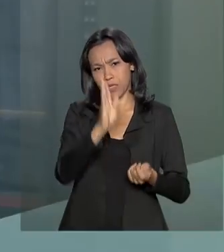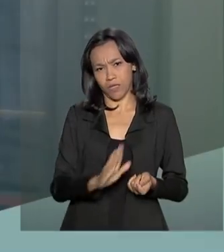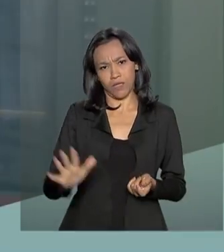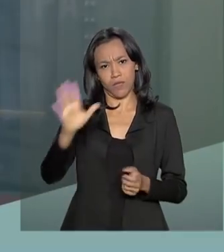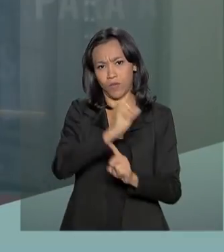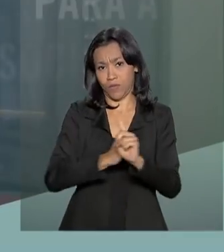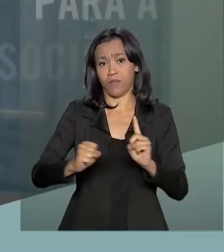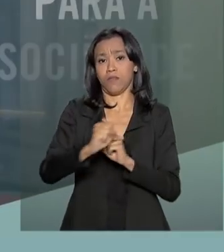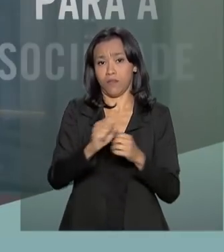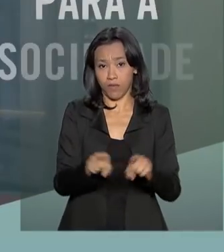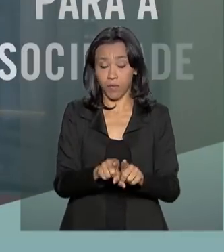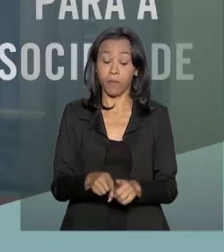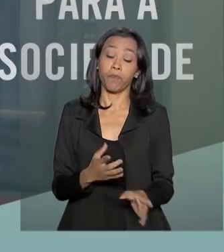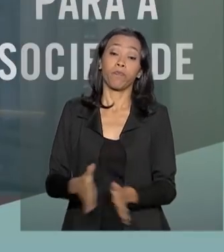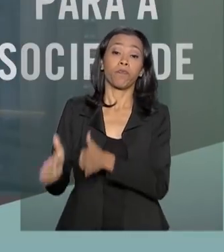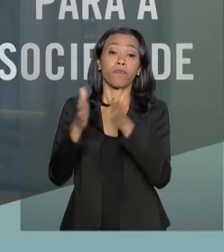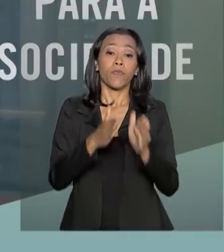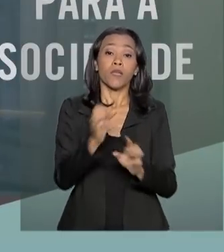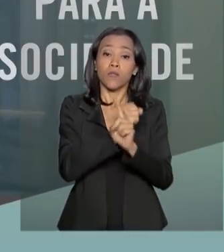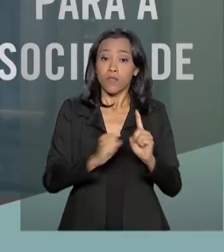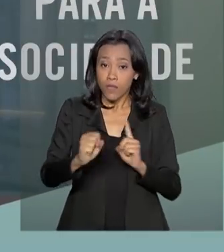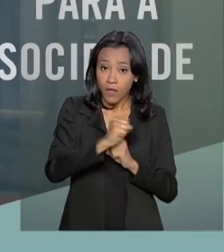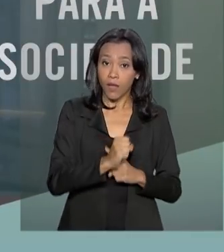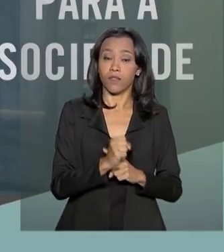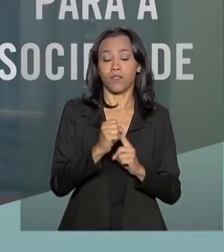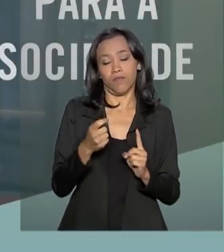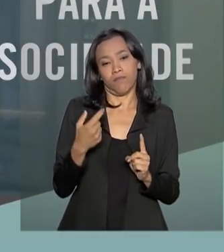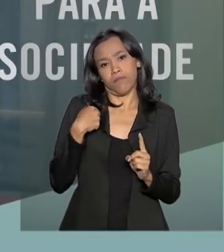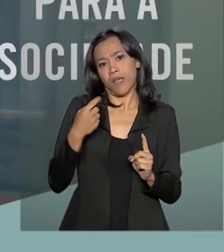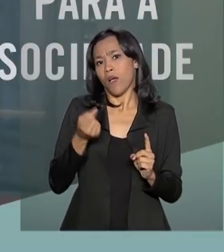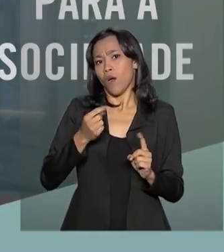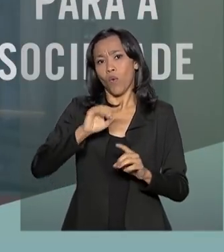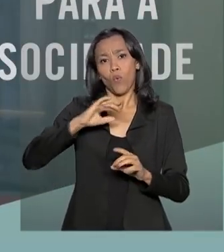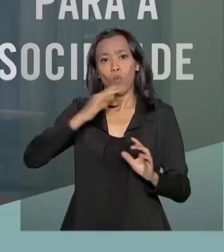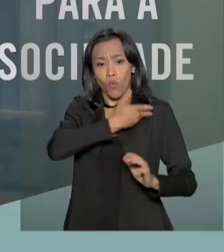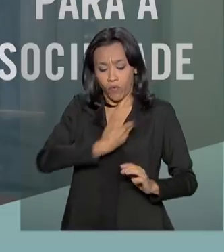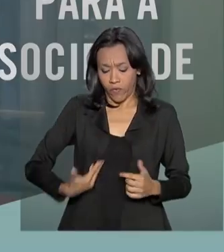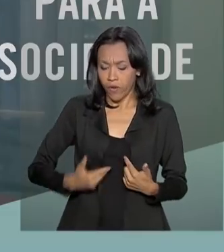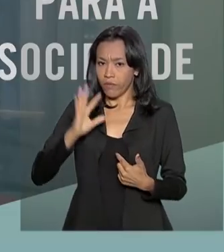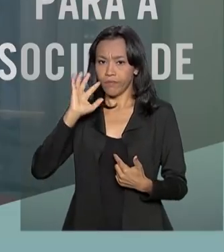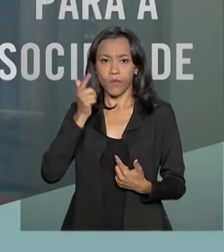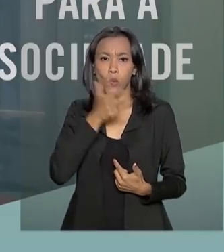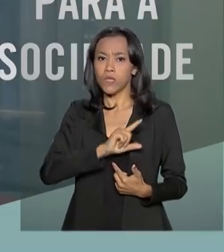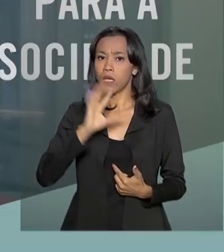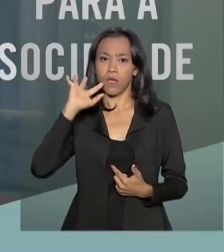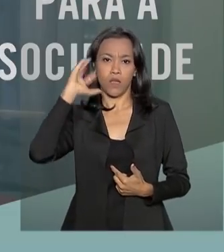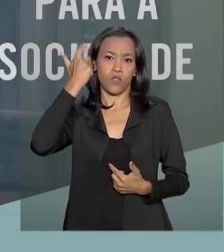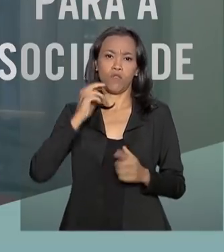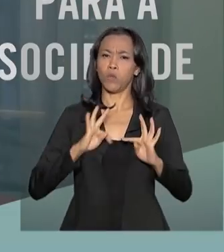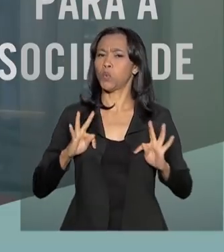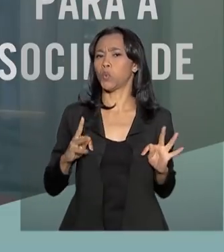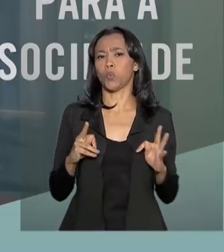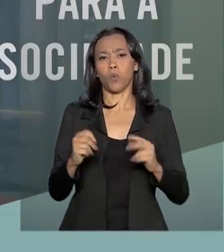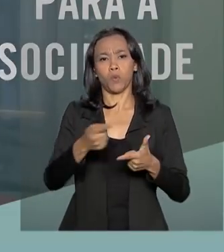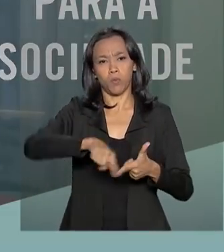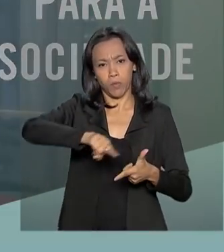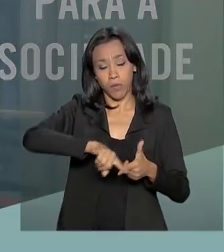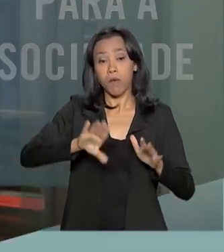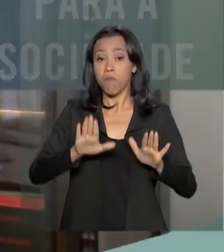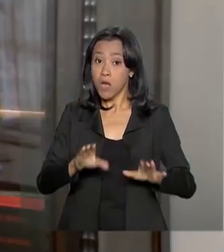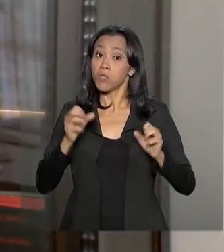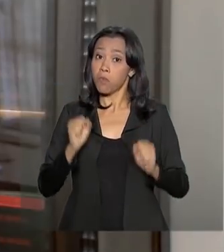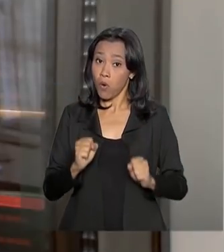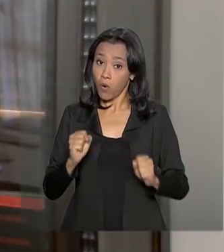sociedade tem que ter presente que o governo não resolve todos os problemas. Mas o governo pode ser um ator, pode